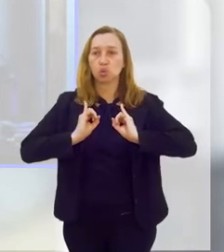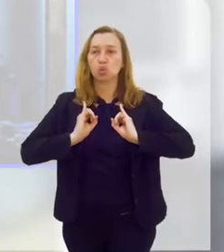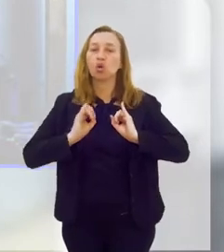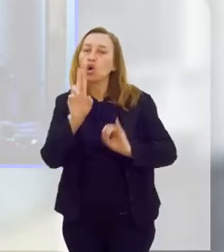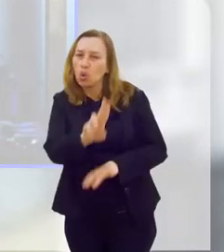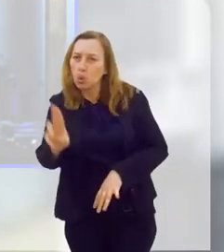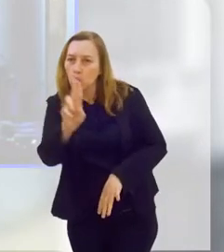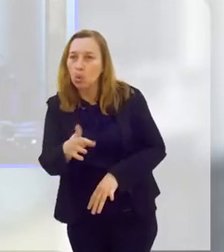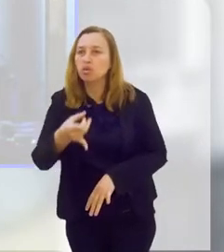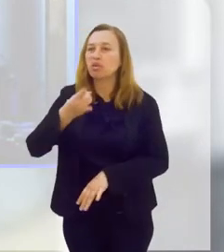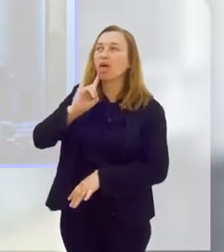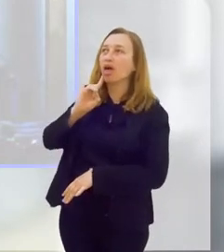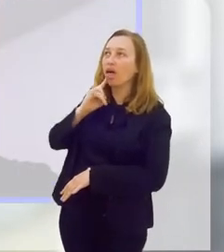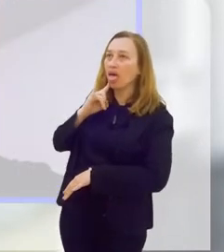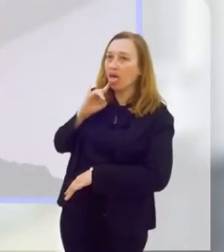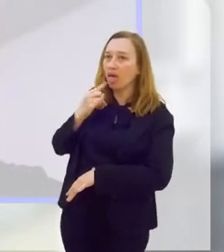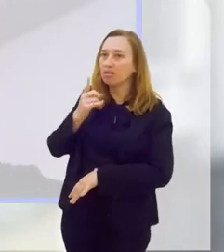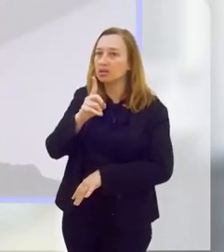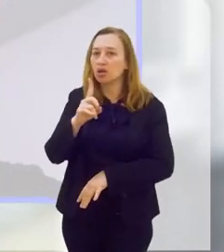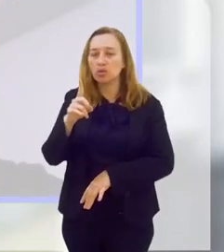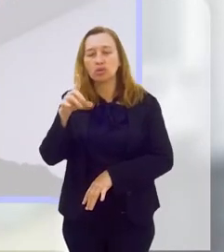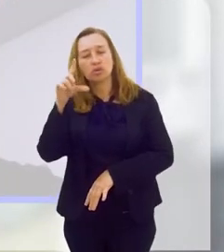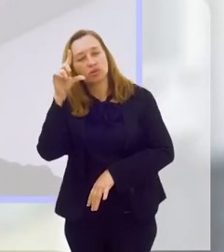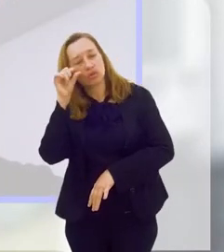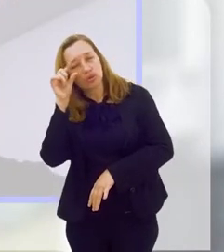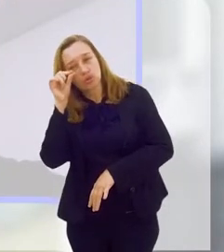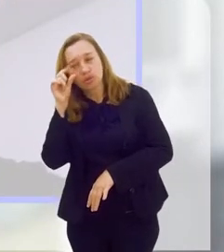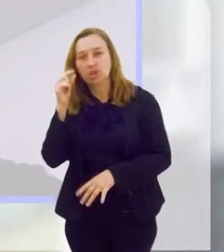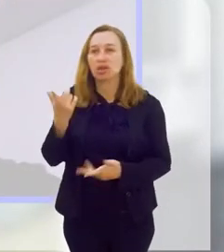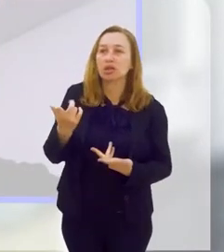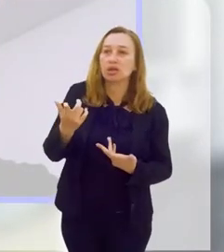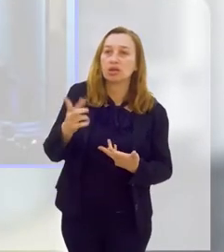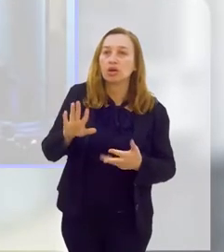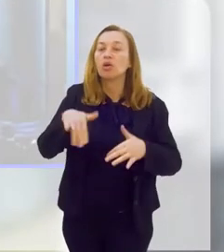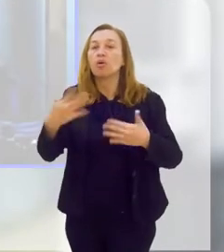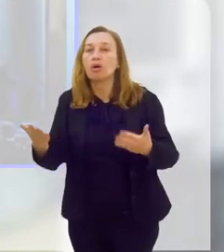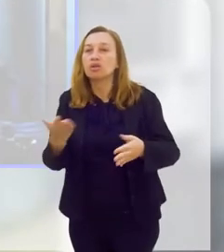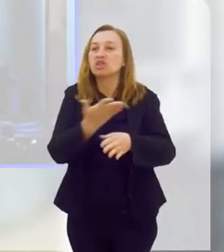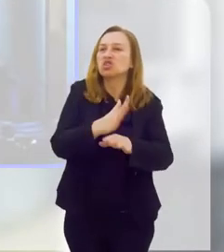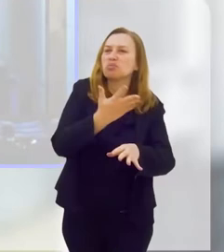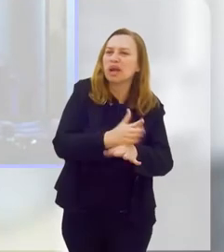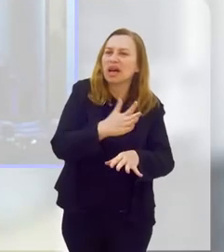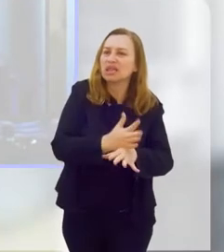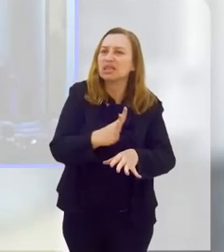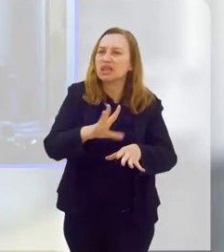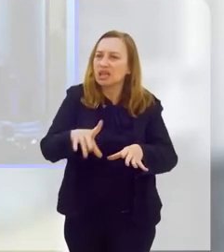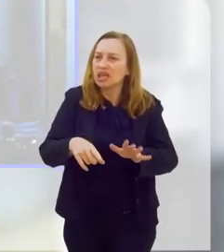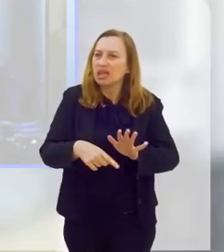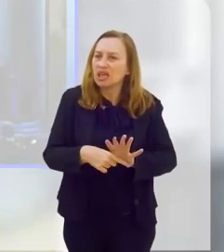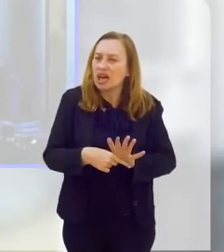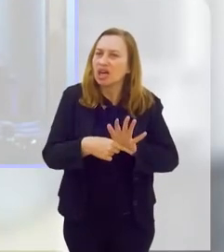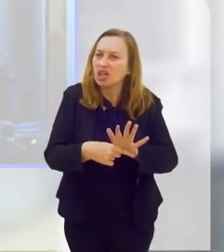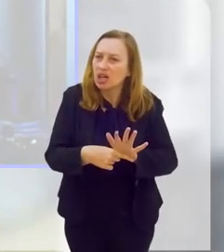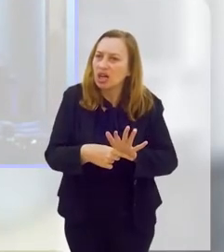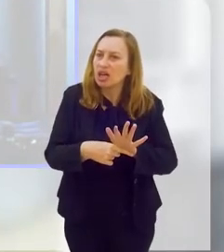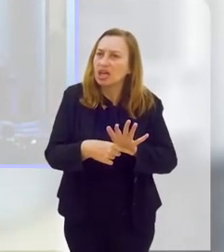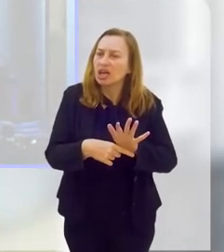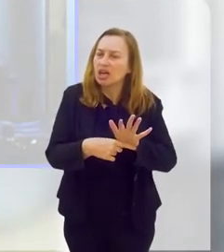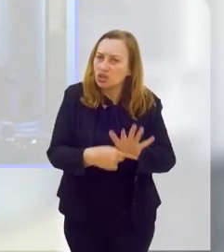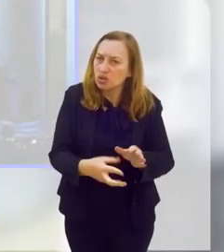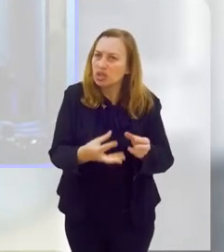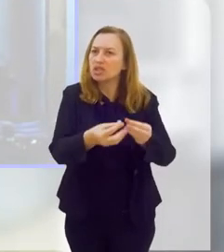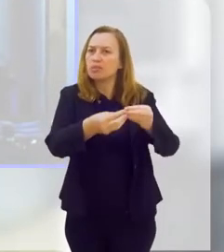Uso de álcool, noites mal dormida, quais outras práticas? Essas práticas, elas contribuem para a pessoa